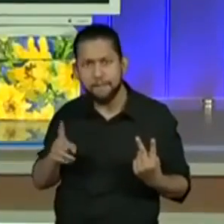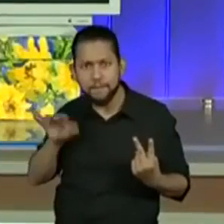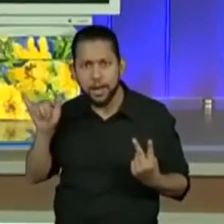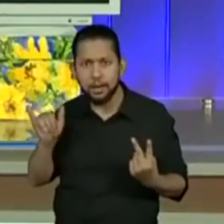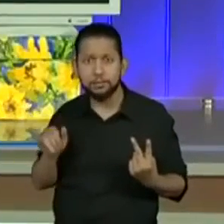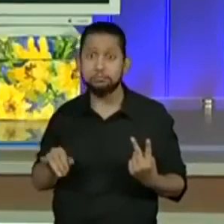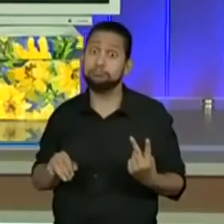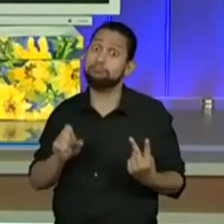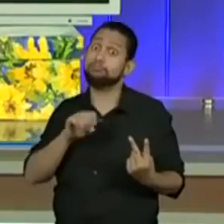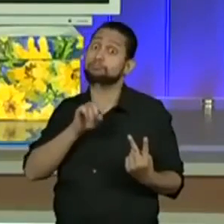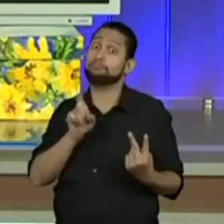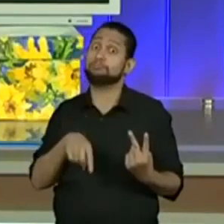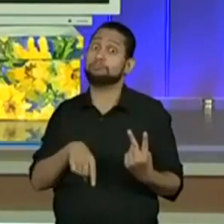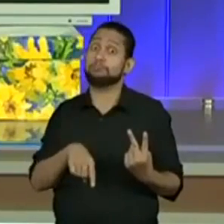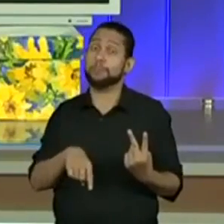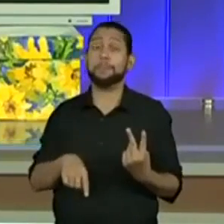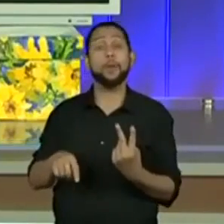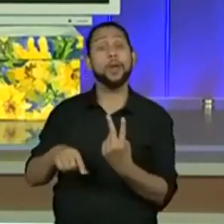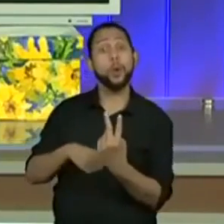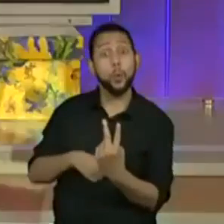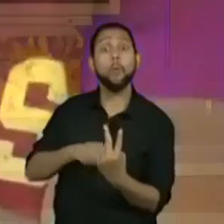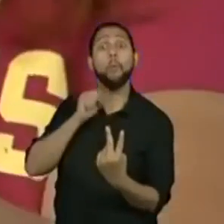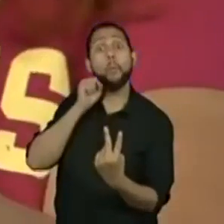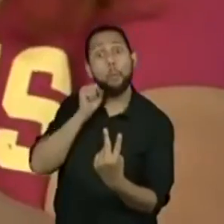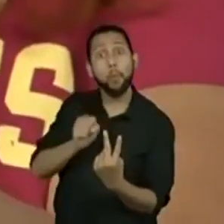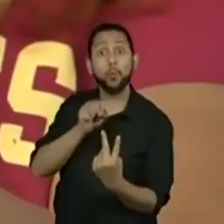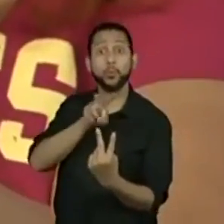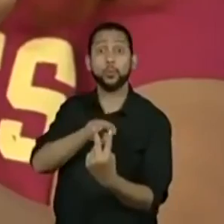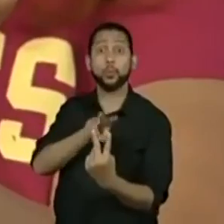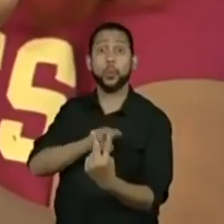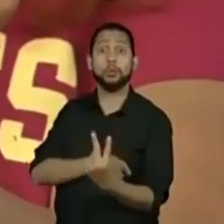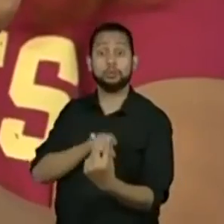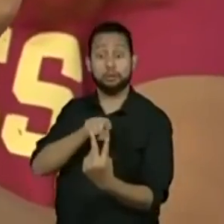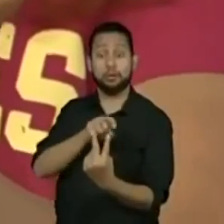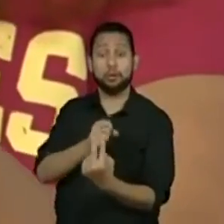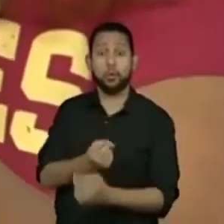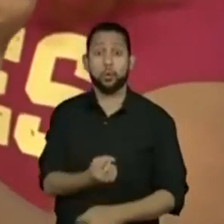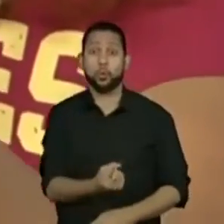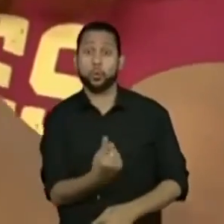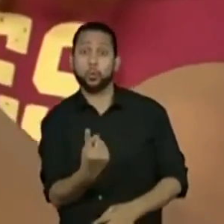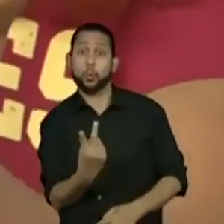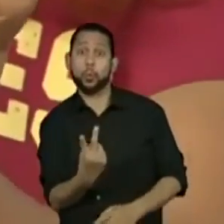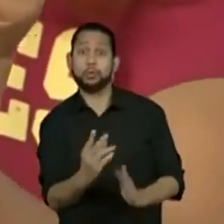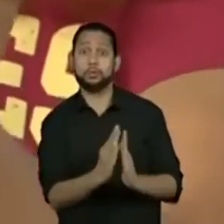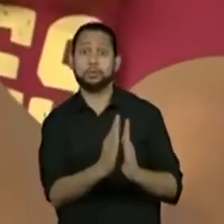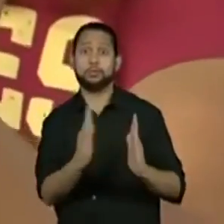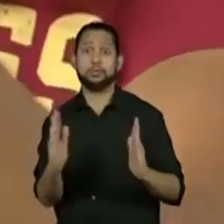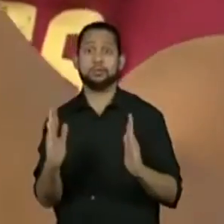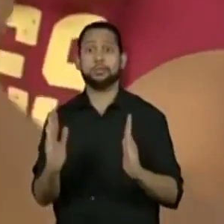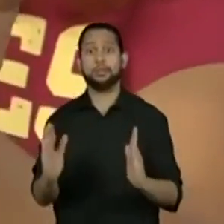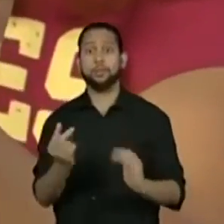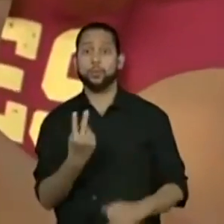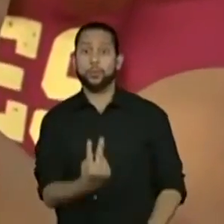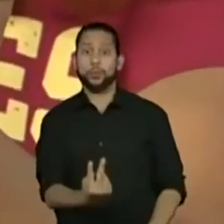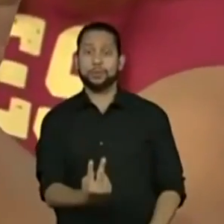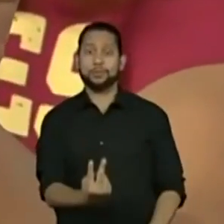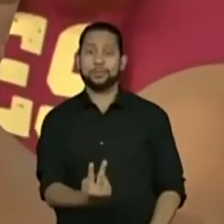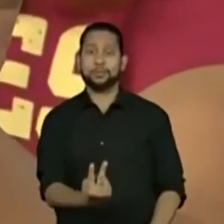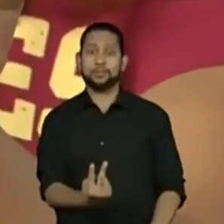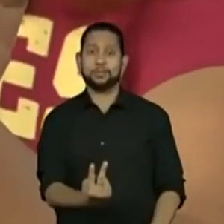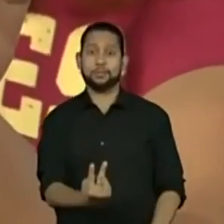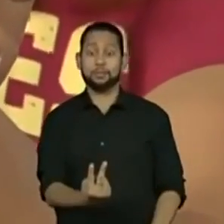espaço amostral é dois. Eu tenho duas chances aqui, Dois. Então esse é o espaço amostral,